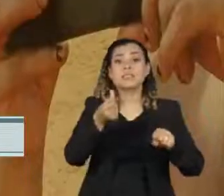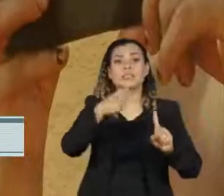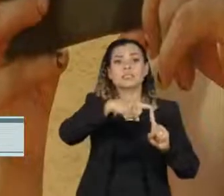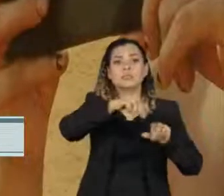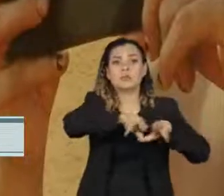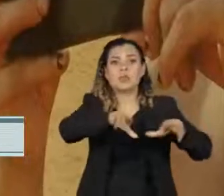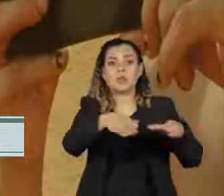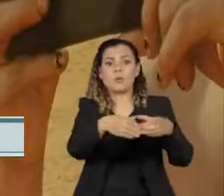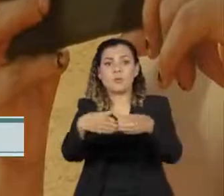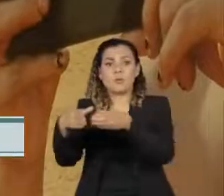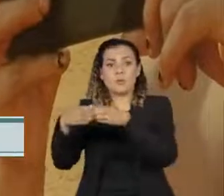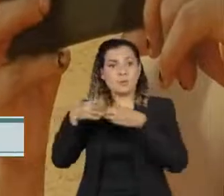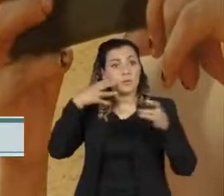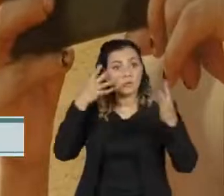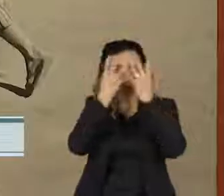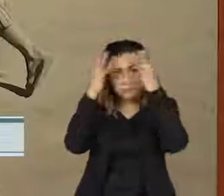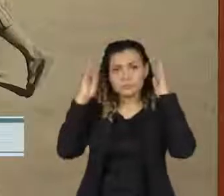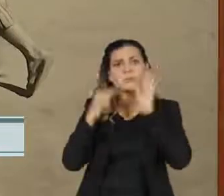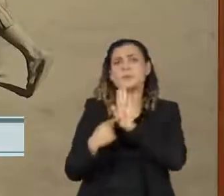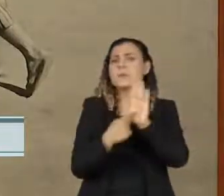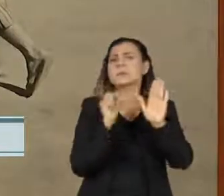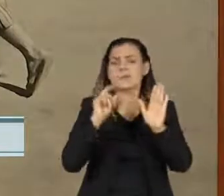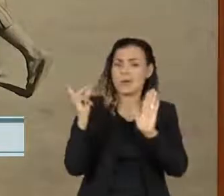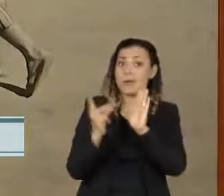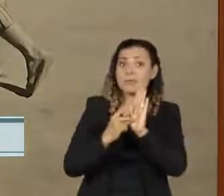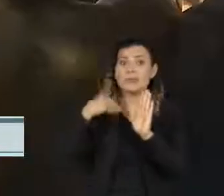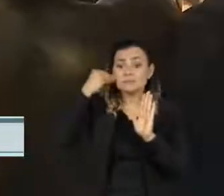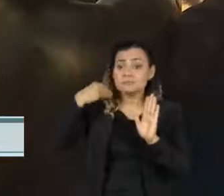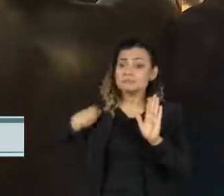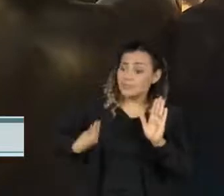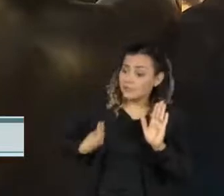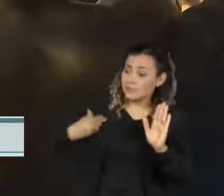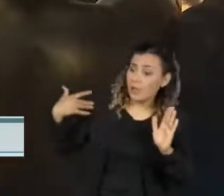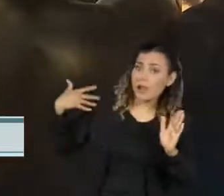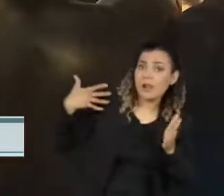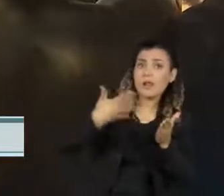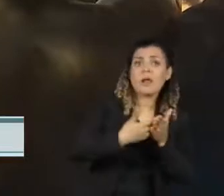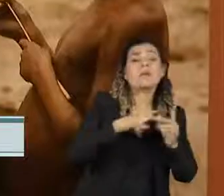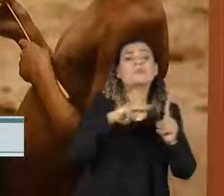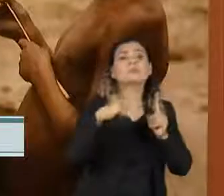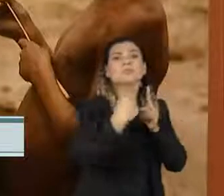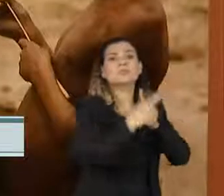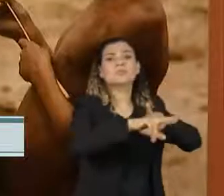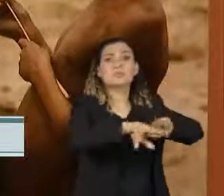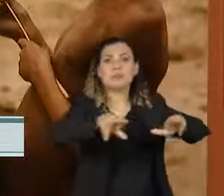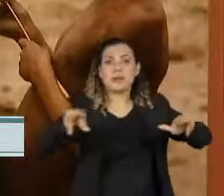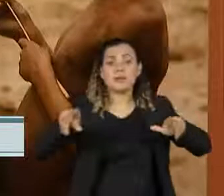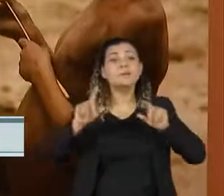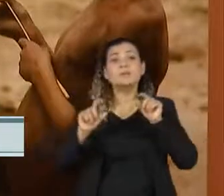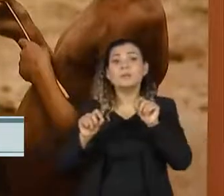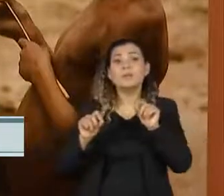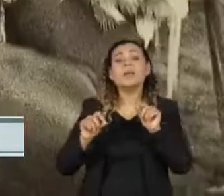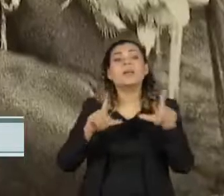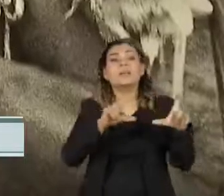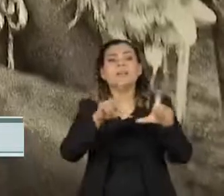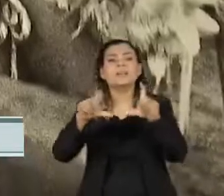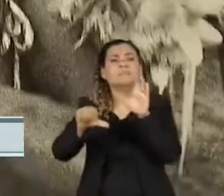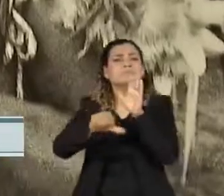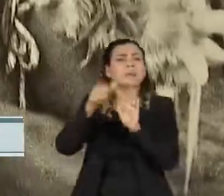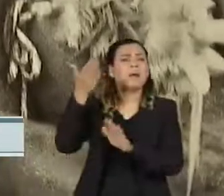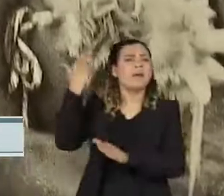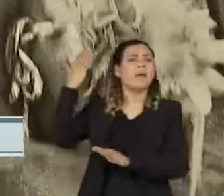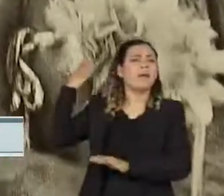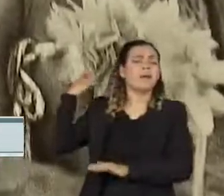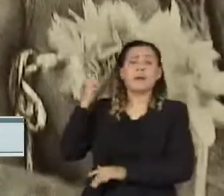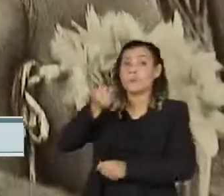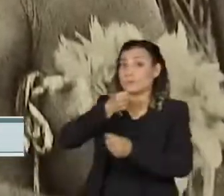A ideia é mostrar a realidade desses povos nas mais diferentes perspectivas, desde os primeiros retratos feitos por